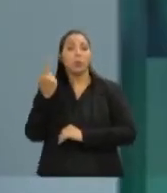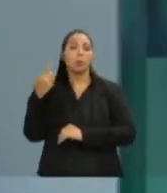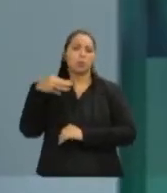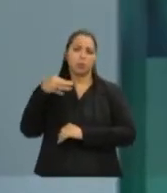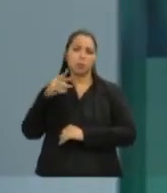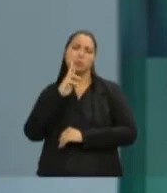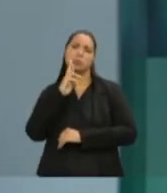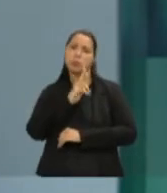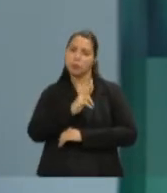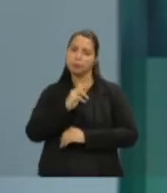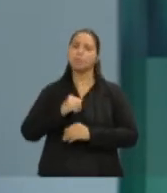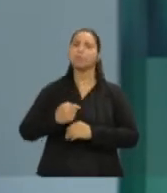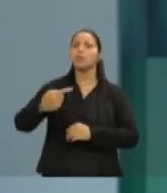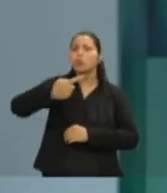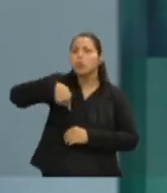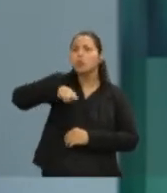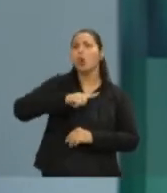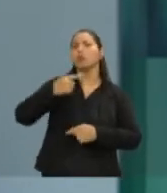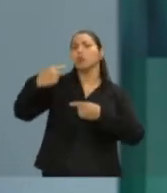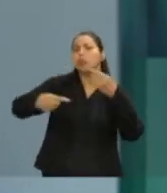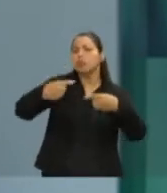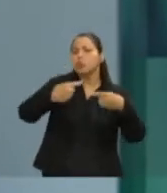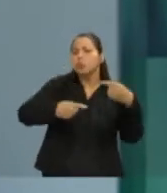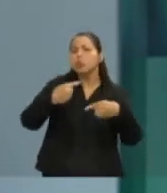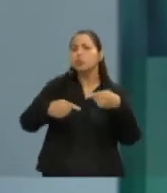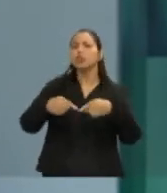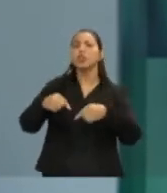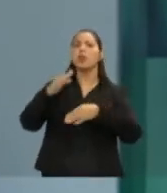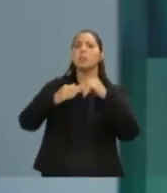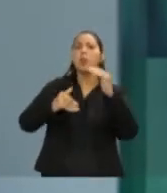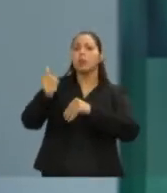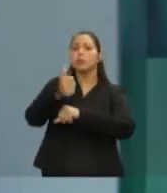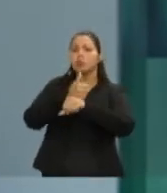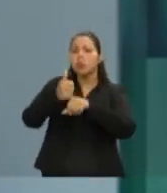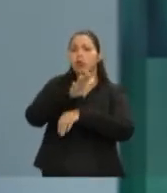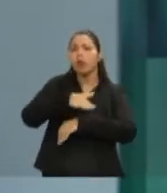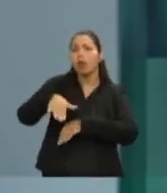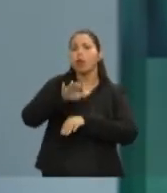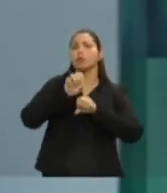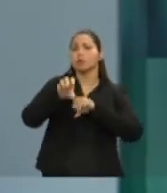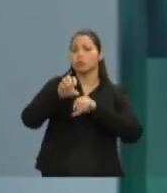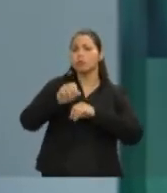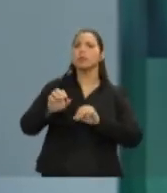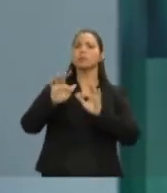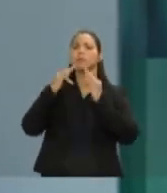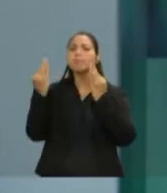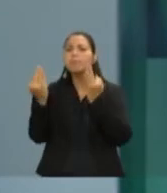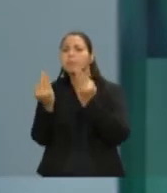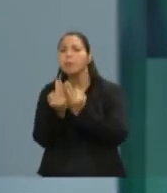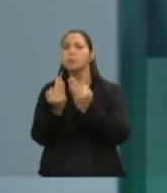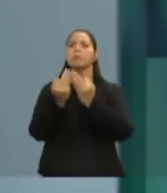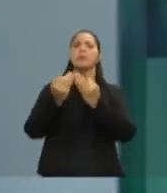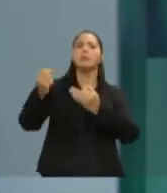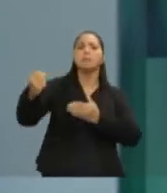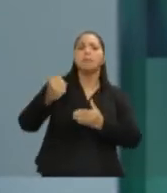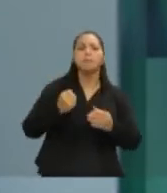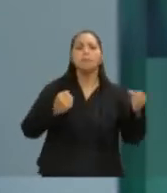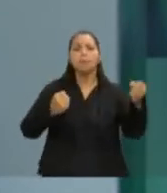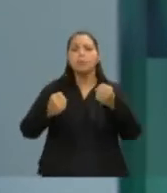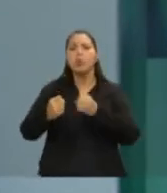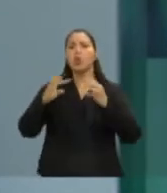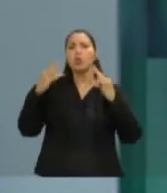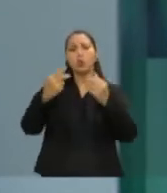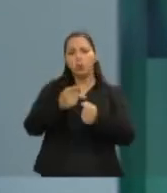resposta. Nós vamos dialogar muito com os profissionais de educação, com os pais, com todos aqueles que laboram e labutam na